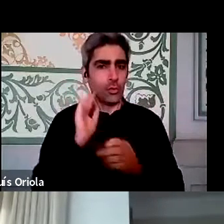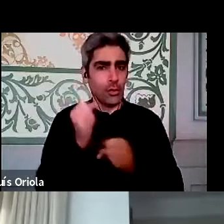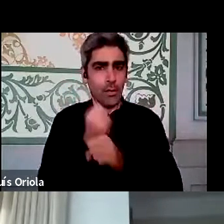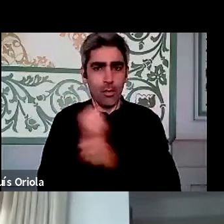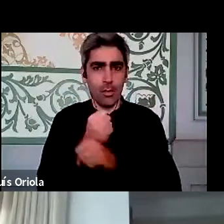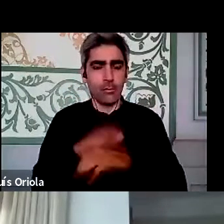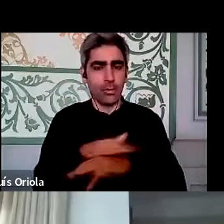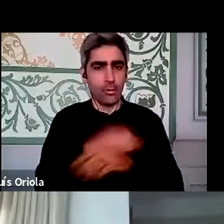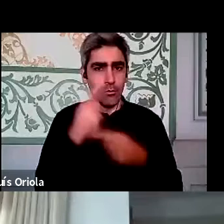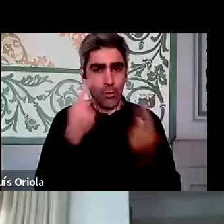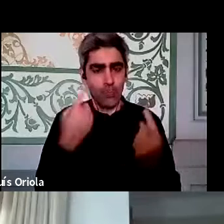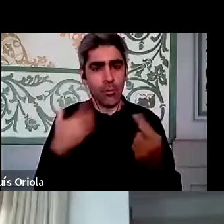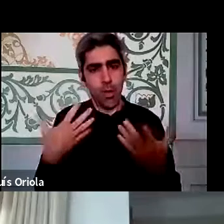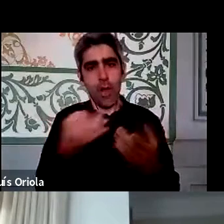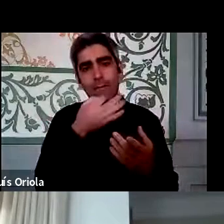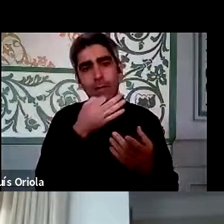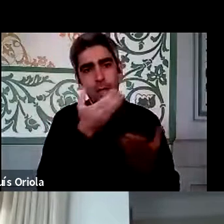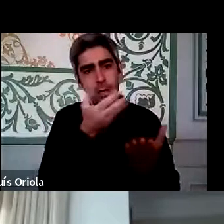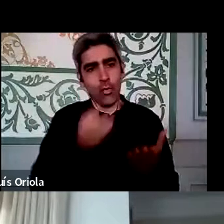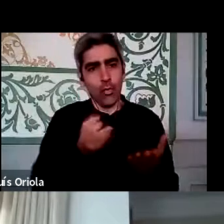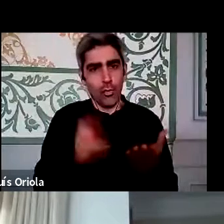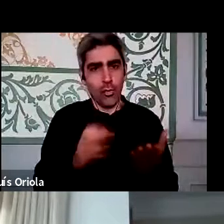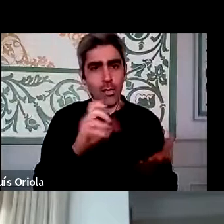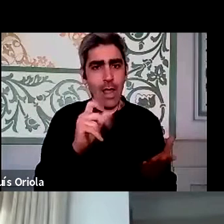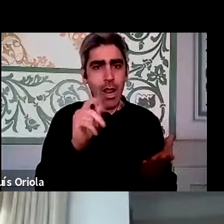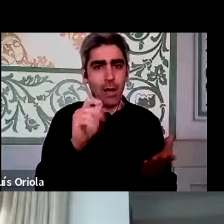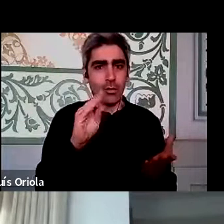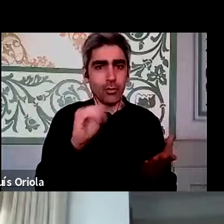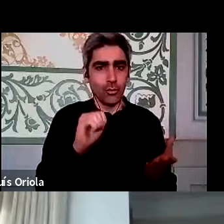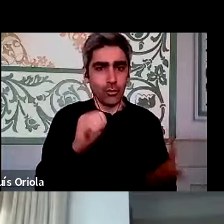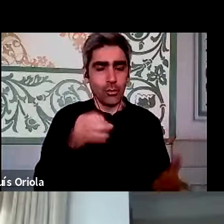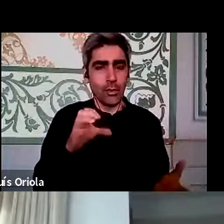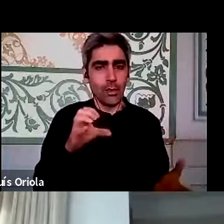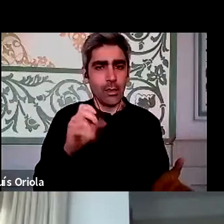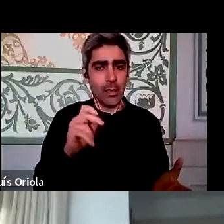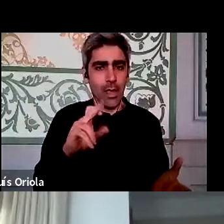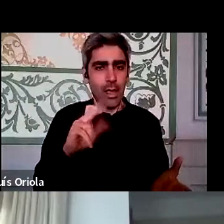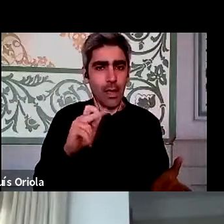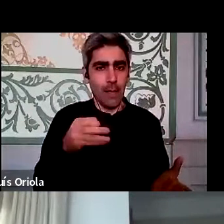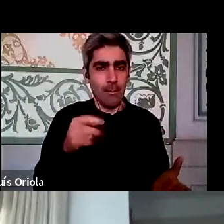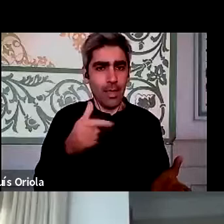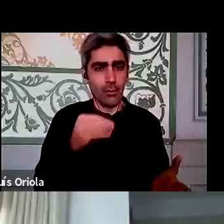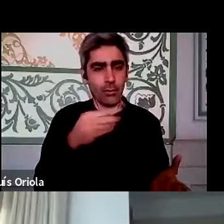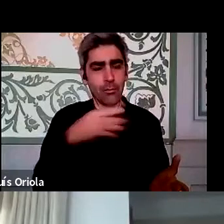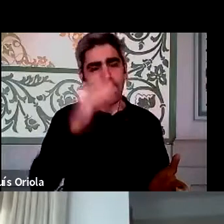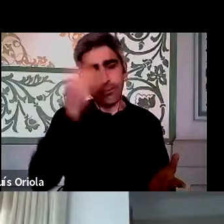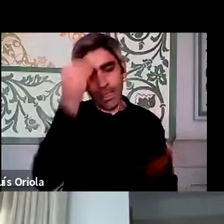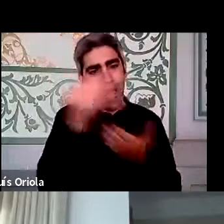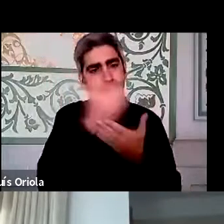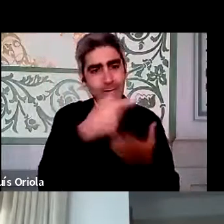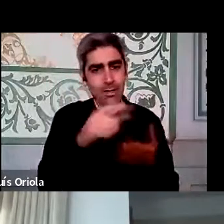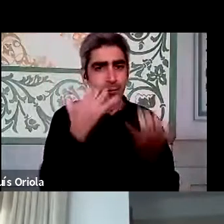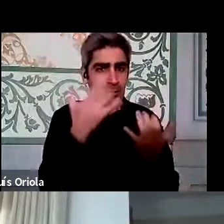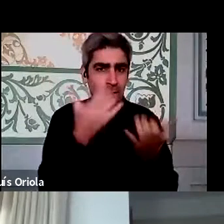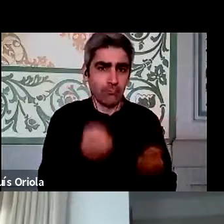e eu dou a palavra ao Dr. Carlos Carapento, que, obviamente, tem muito mais dados do que eu sobre esta matéria e nos pode ajudar sobre como as coisas se passaram